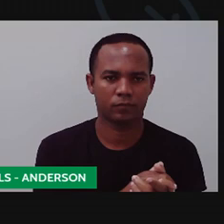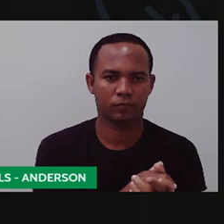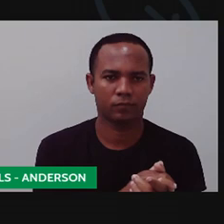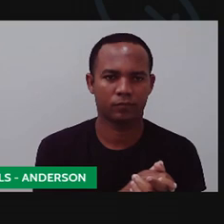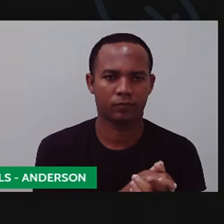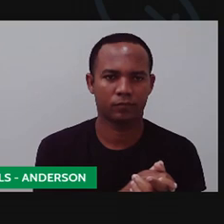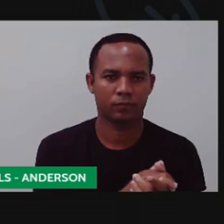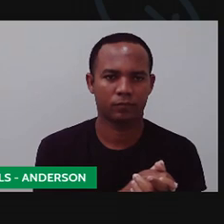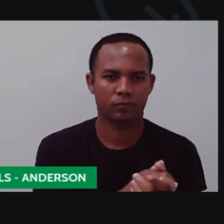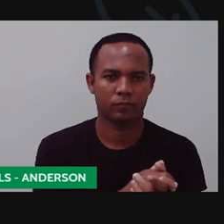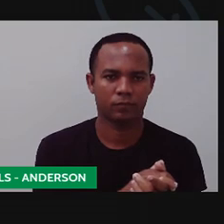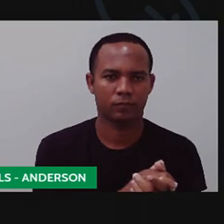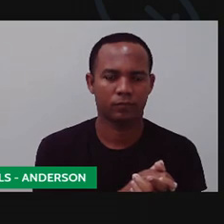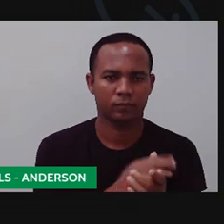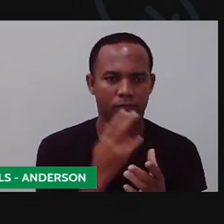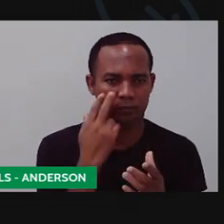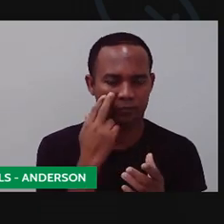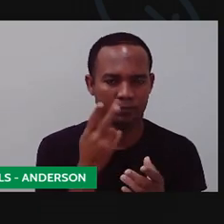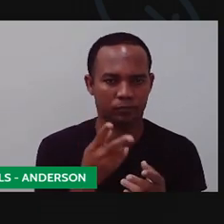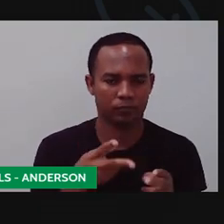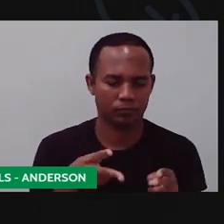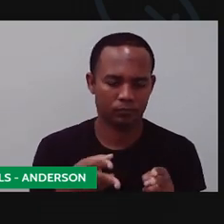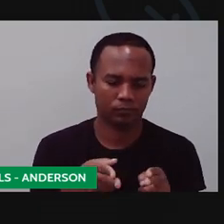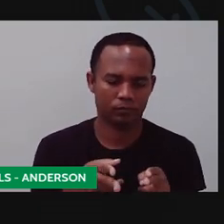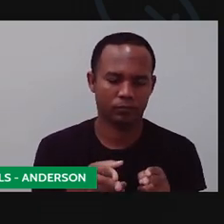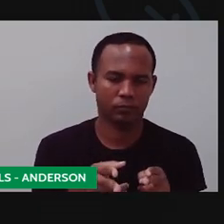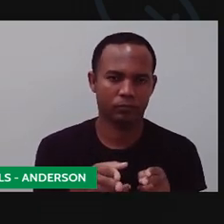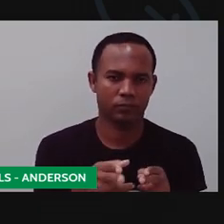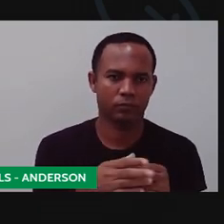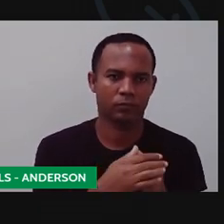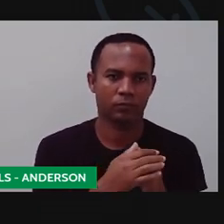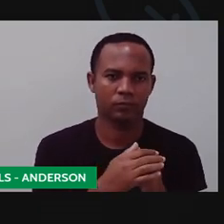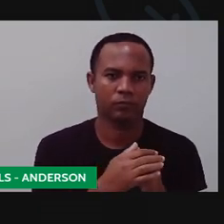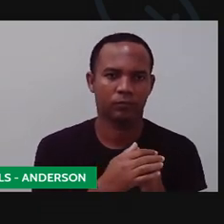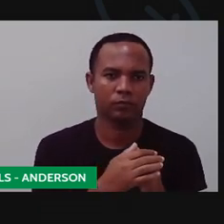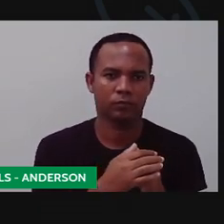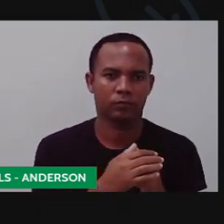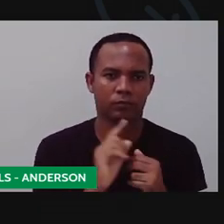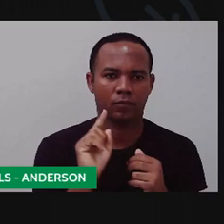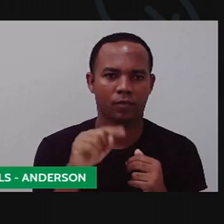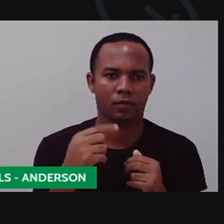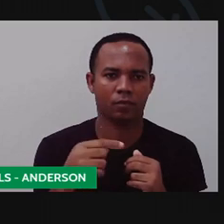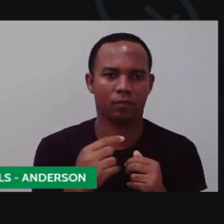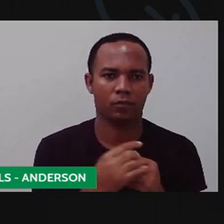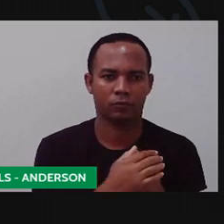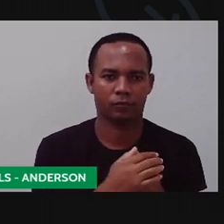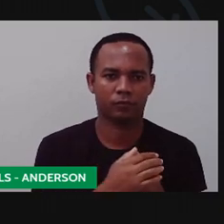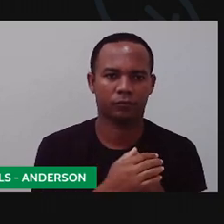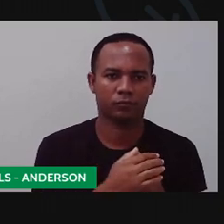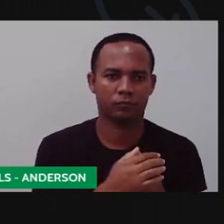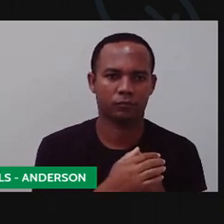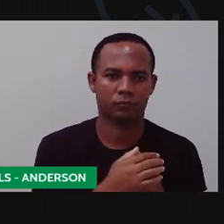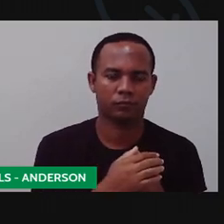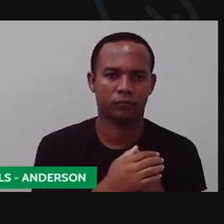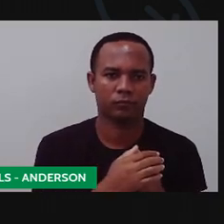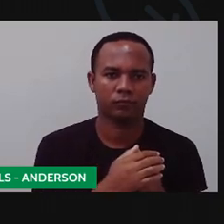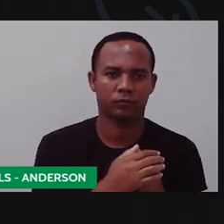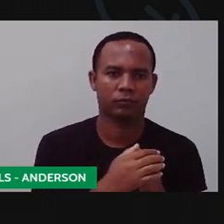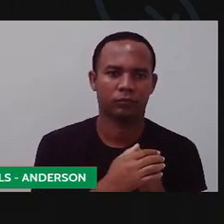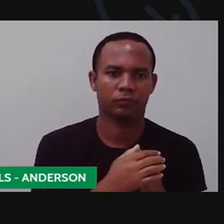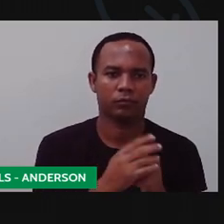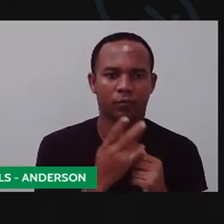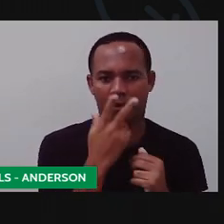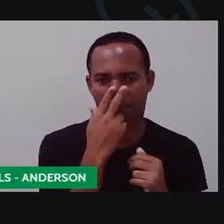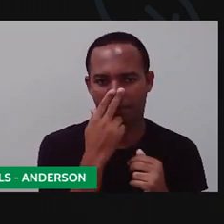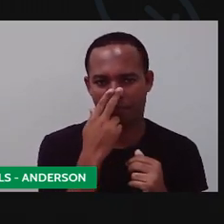Pra fazer as perninhas, gente. Da minha bonequinha. Depois que eu corto aqui. Eu cortei, tá vendo? Ficou parecendo uma calça, não